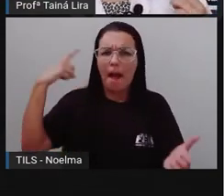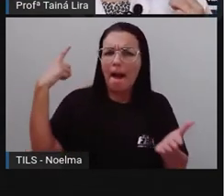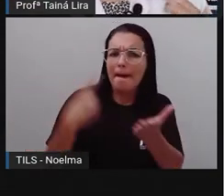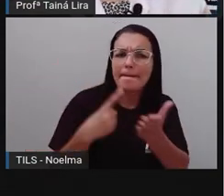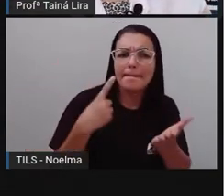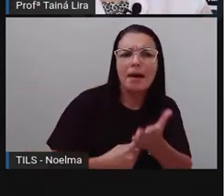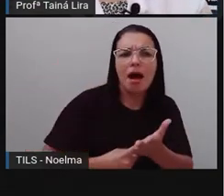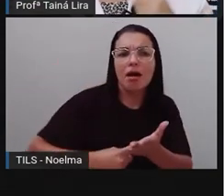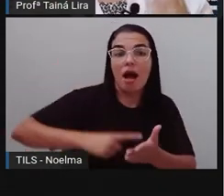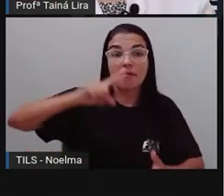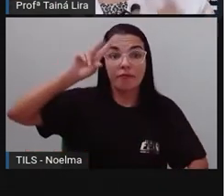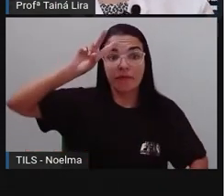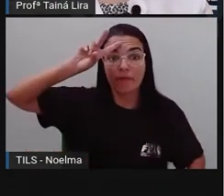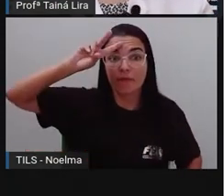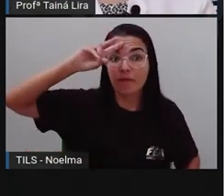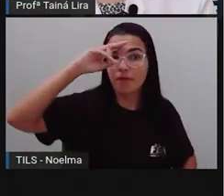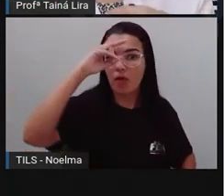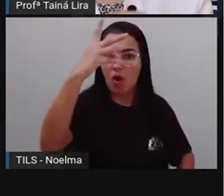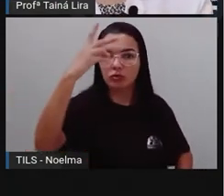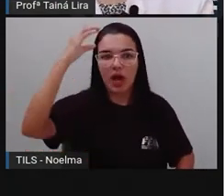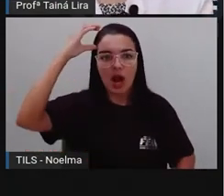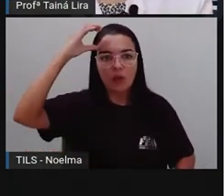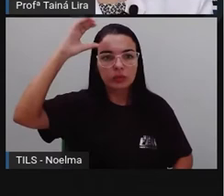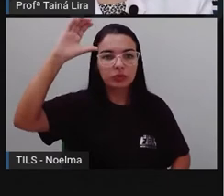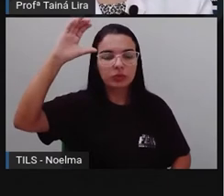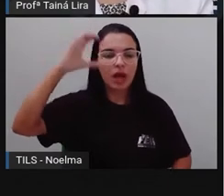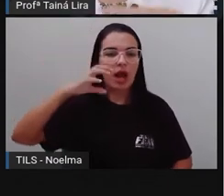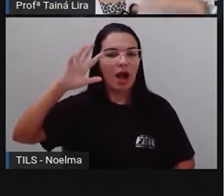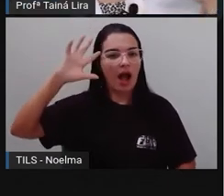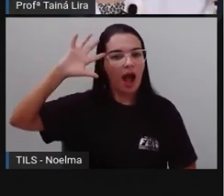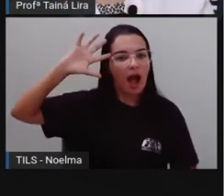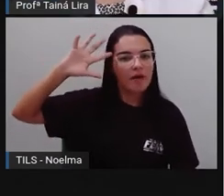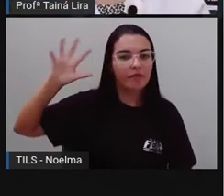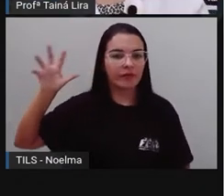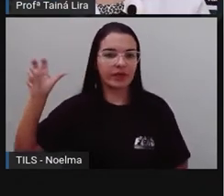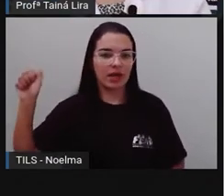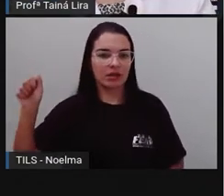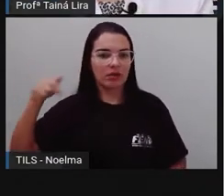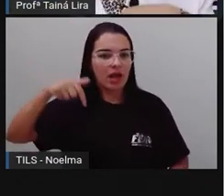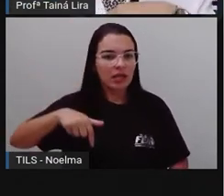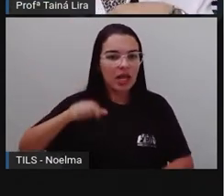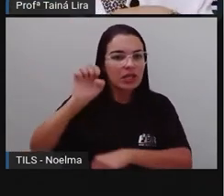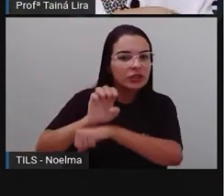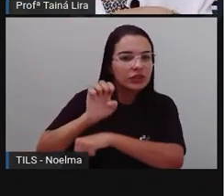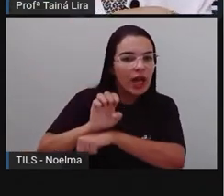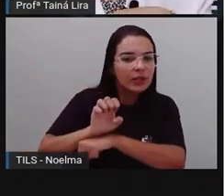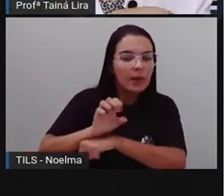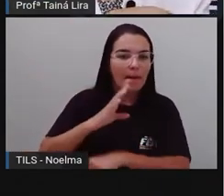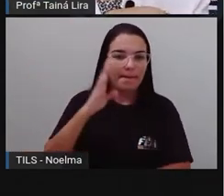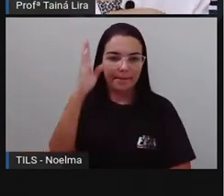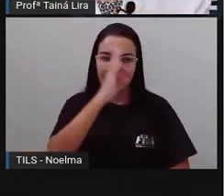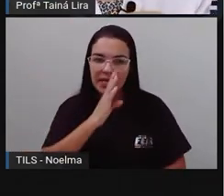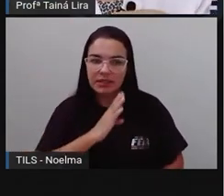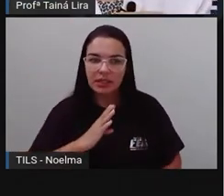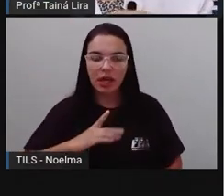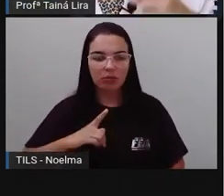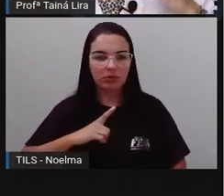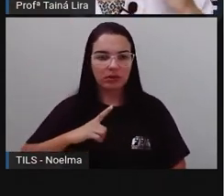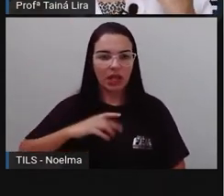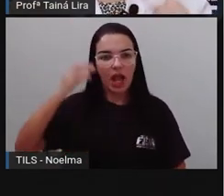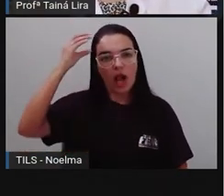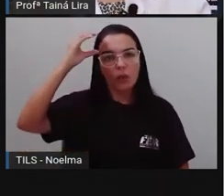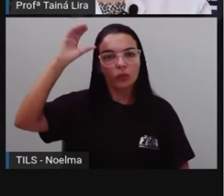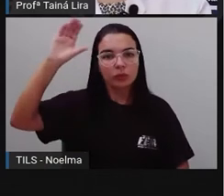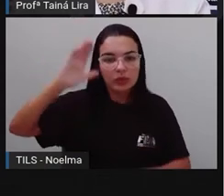forte aí, né, da cultura africana, é um dos estados brasileiros que tem a cultura africana